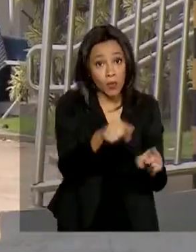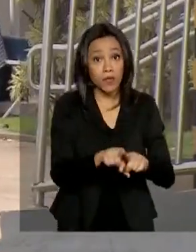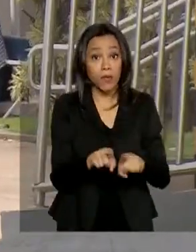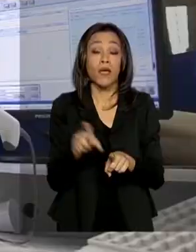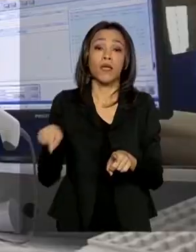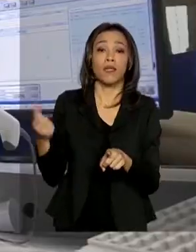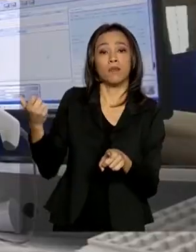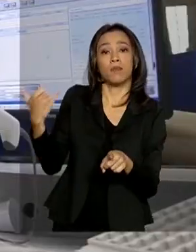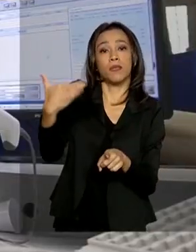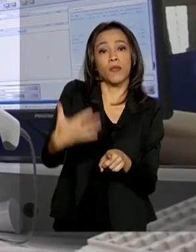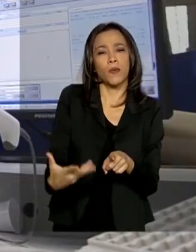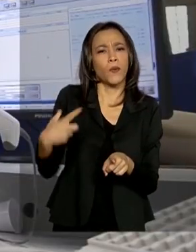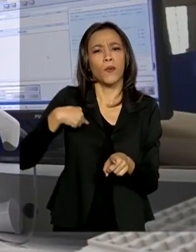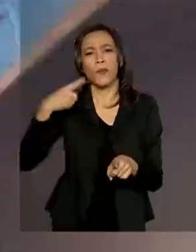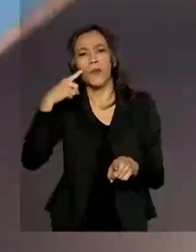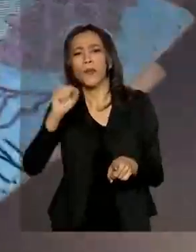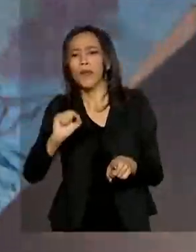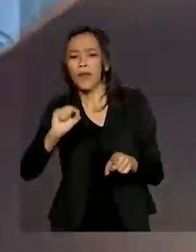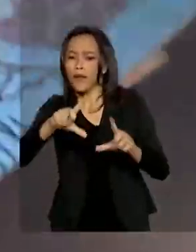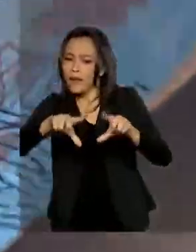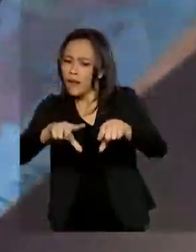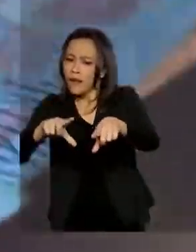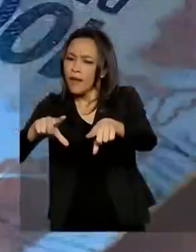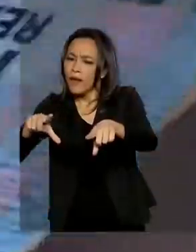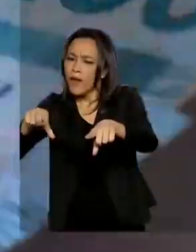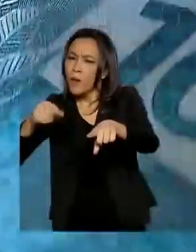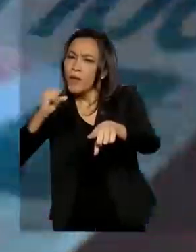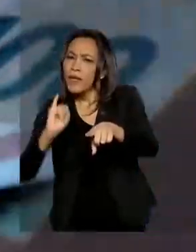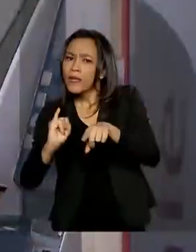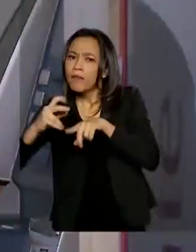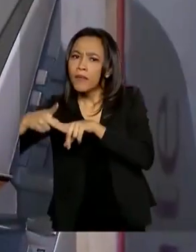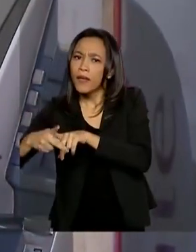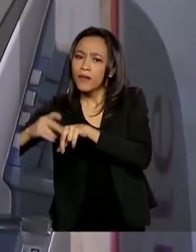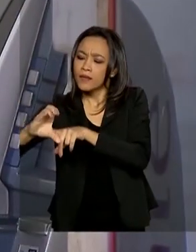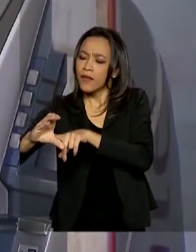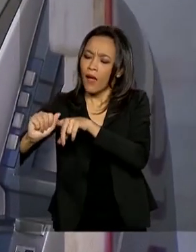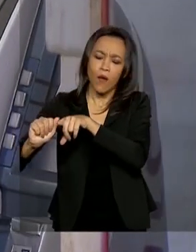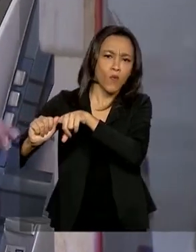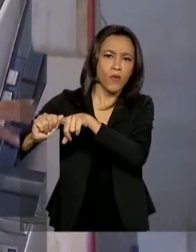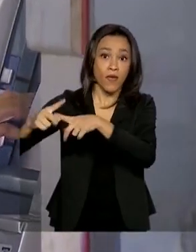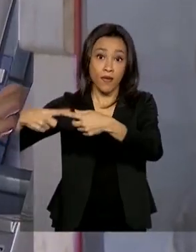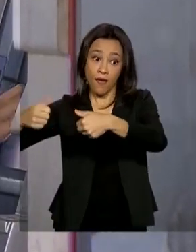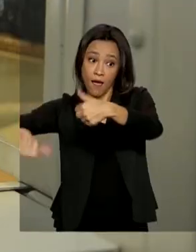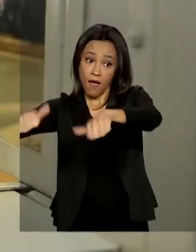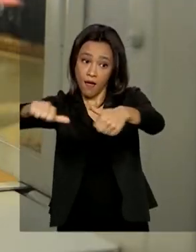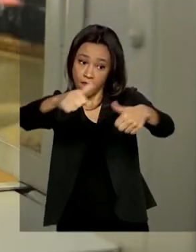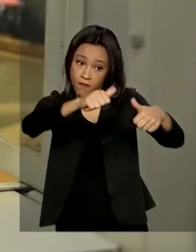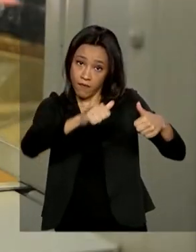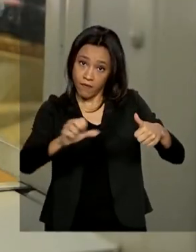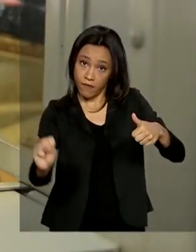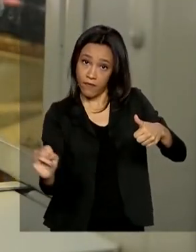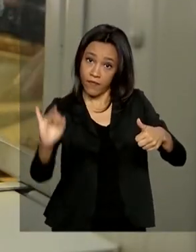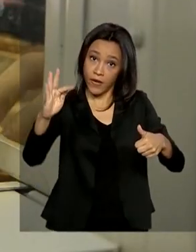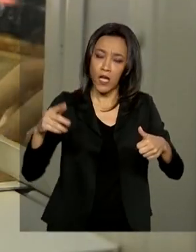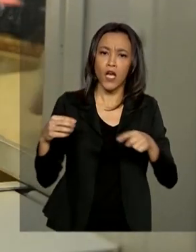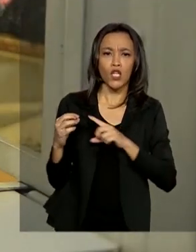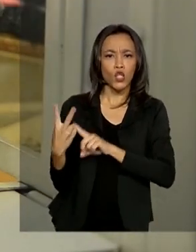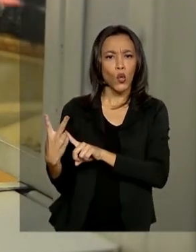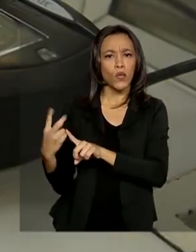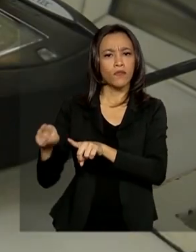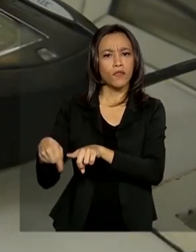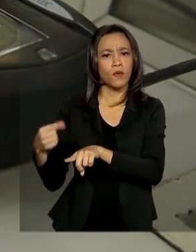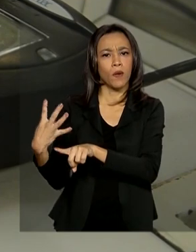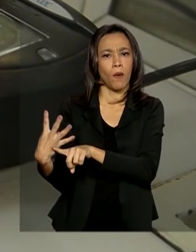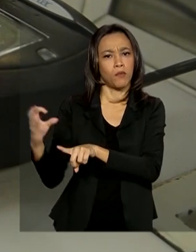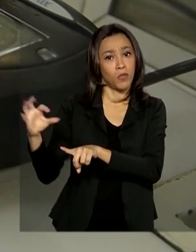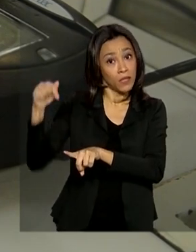projeção do índice de preços ao consumidor amplo, IPCA, índice que mede a inflação. Ele deve ser de 2,4